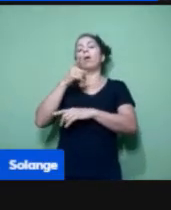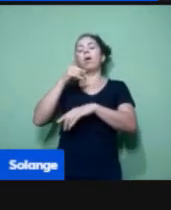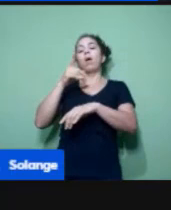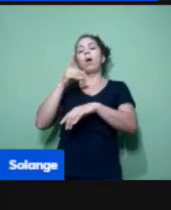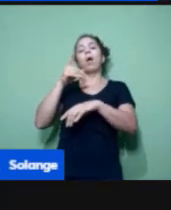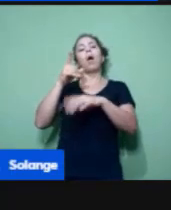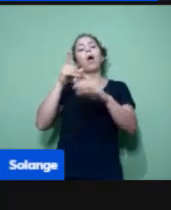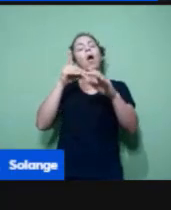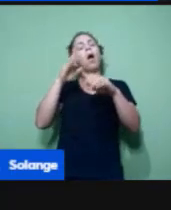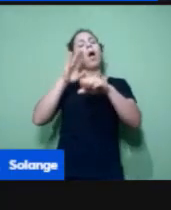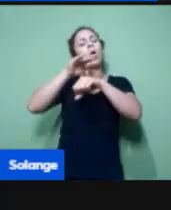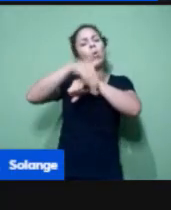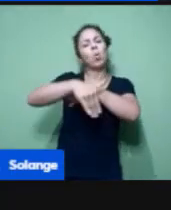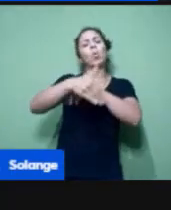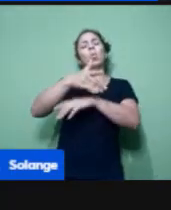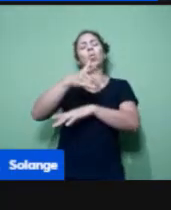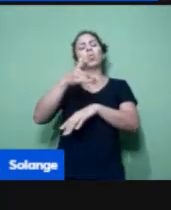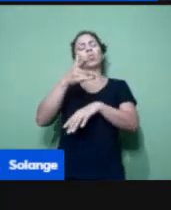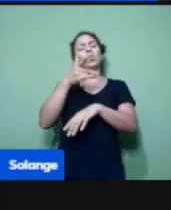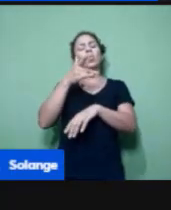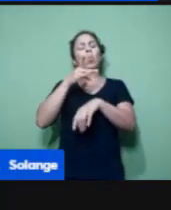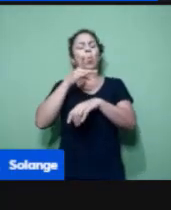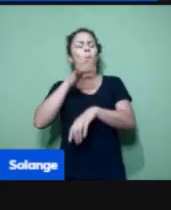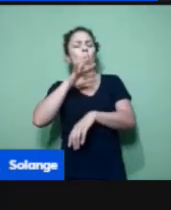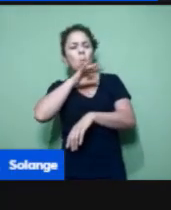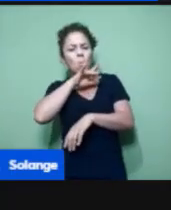que o pai está pedindo nesse momento, tá bom?